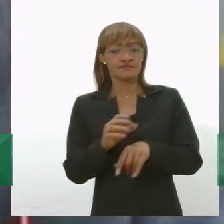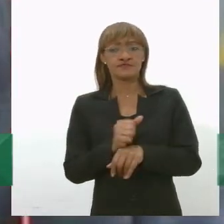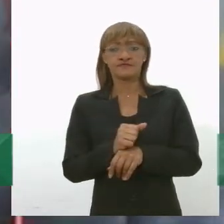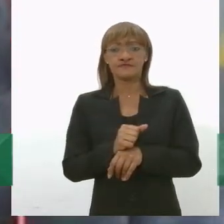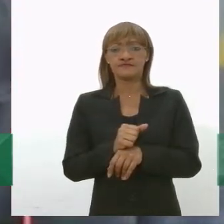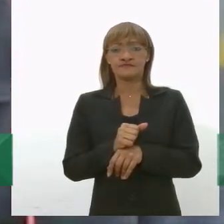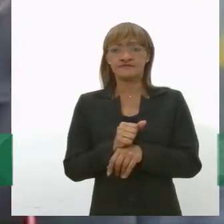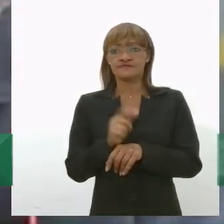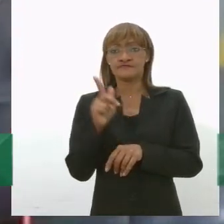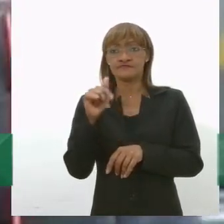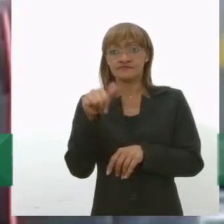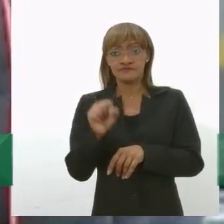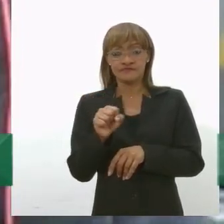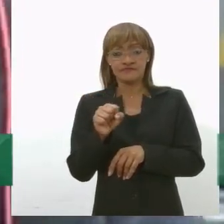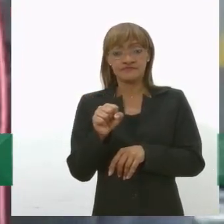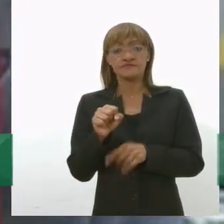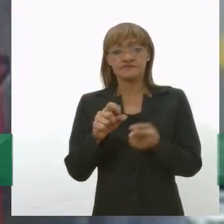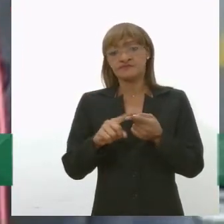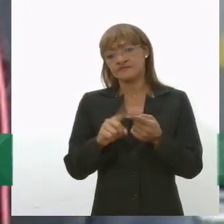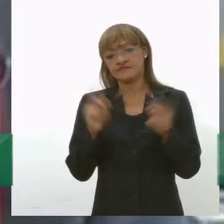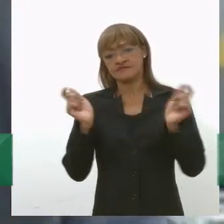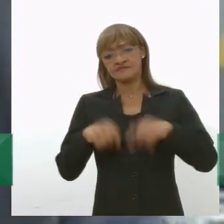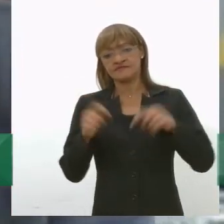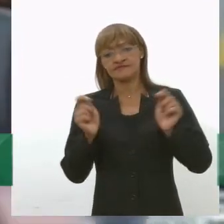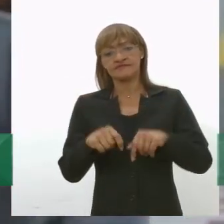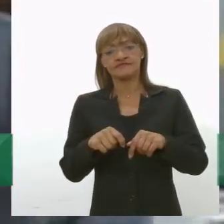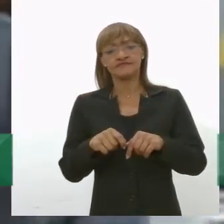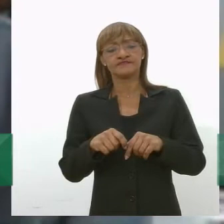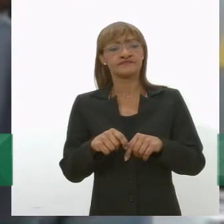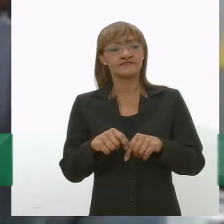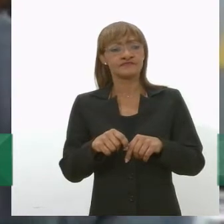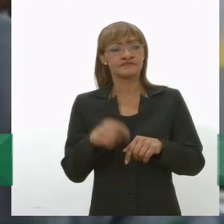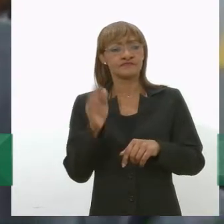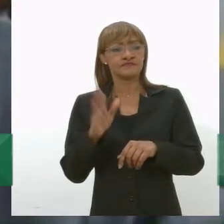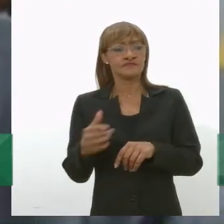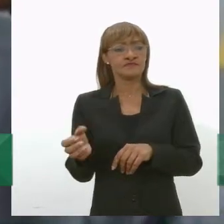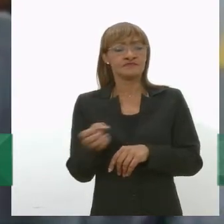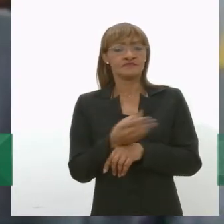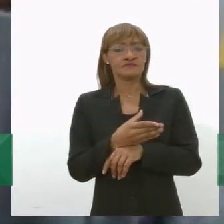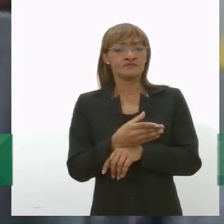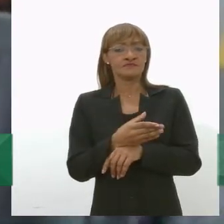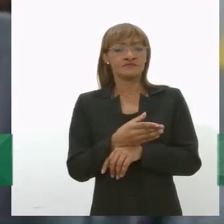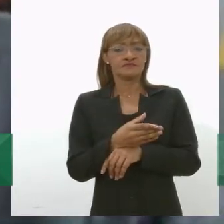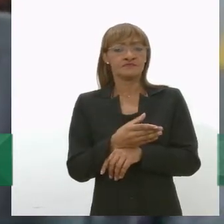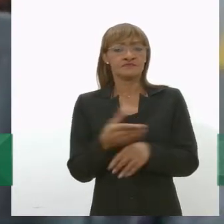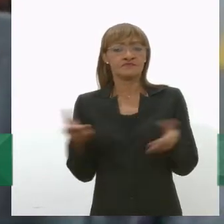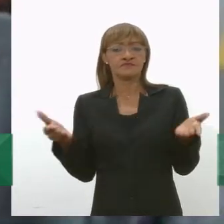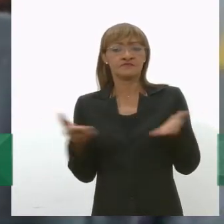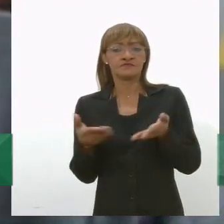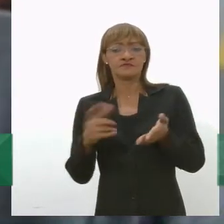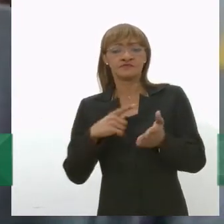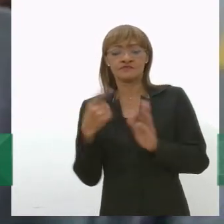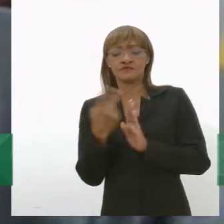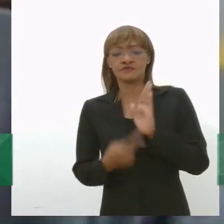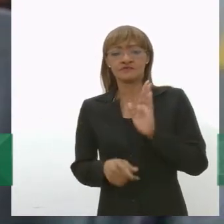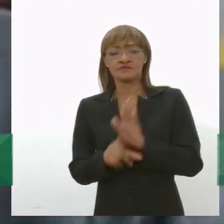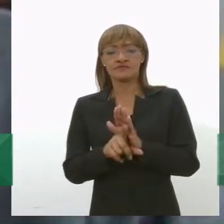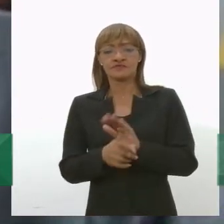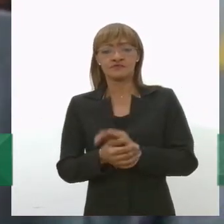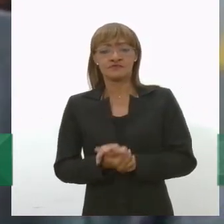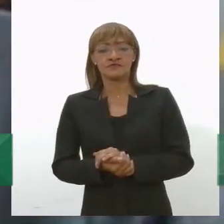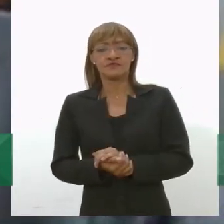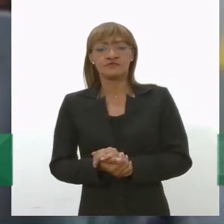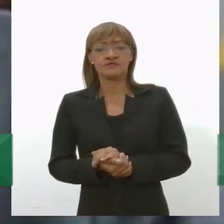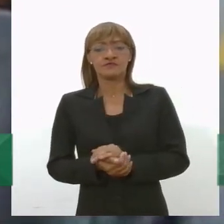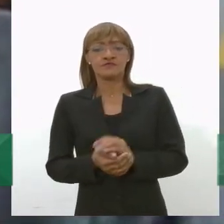exemplo, são possíveis com essa nova, com essa redação que está no projeto de lei. Eles também poderiam ser